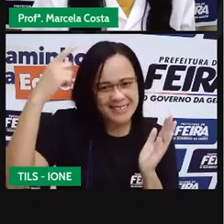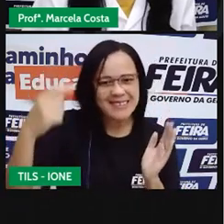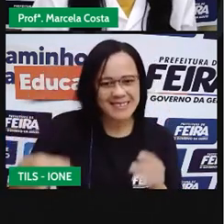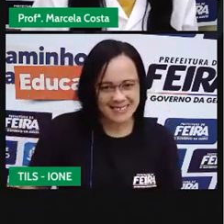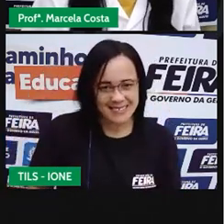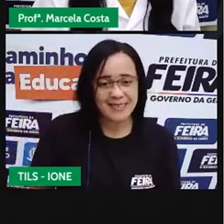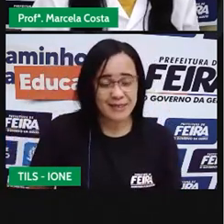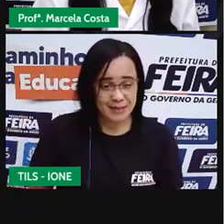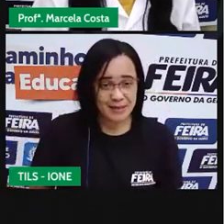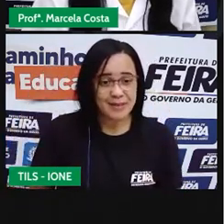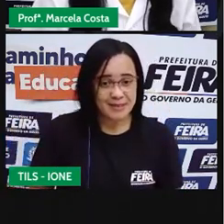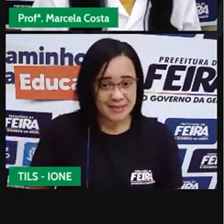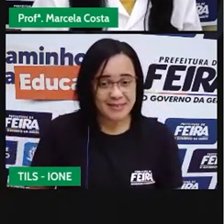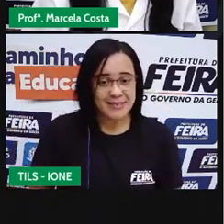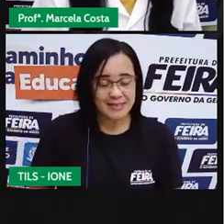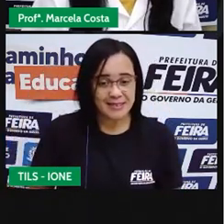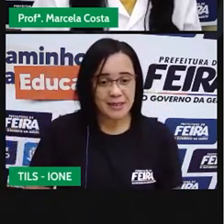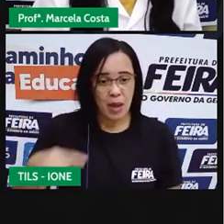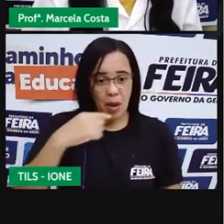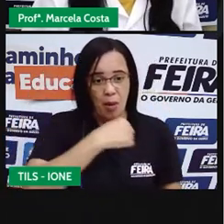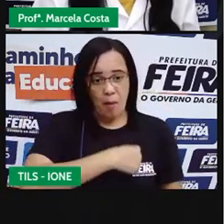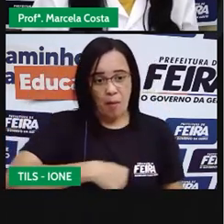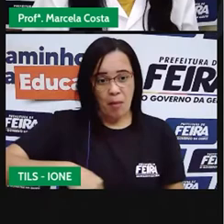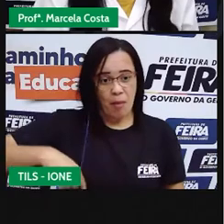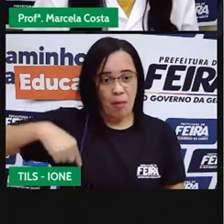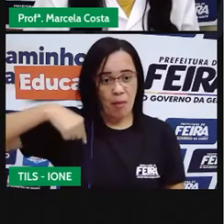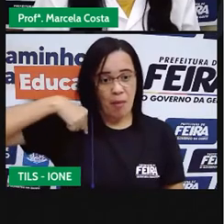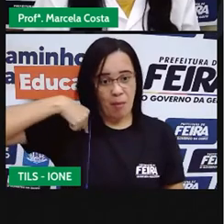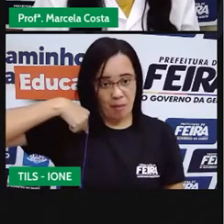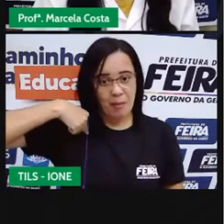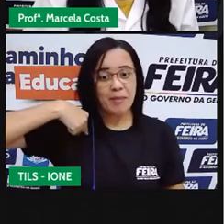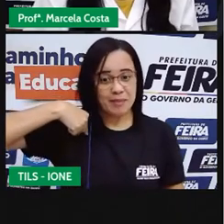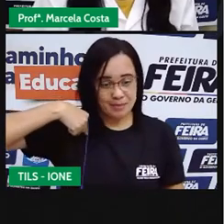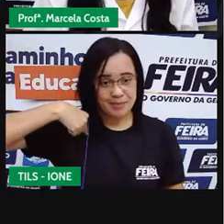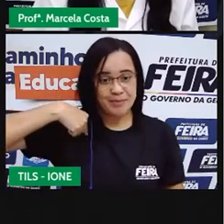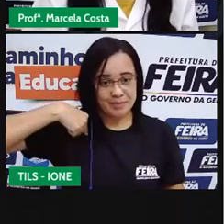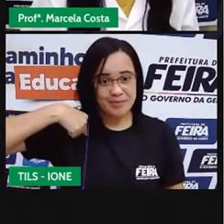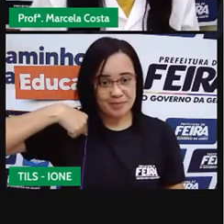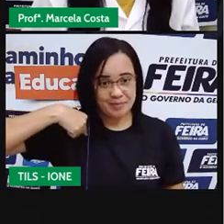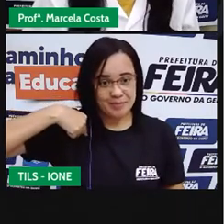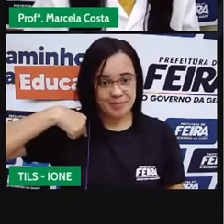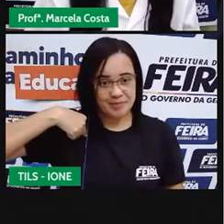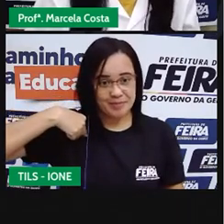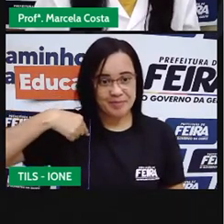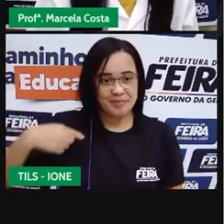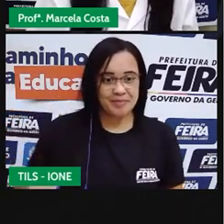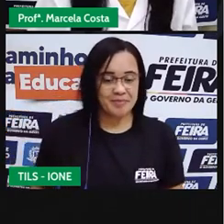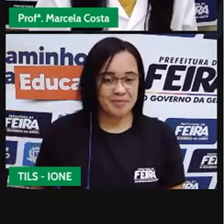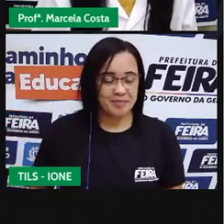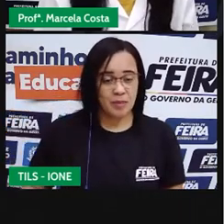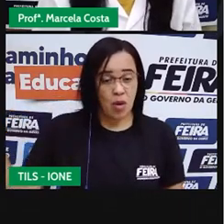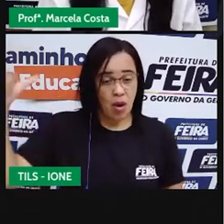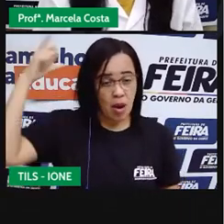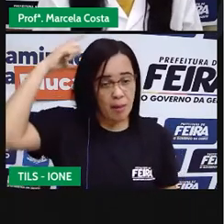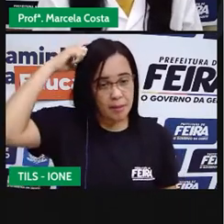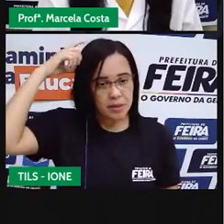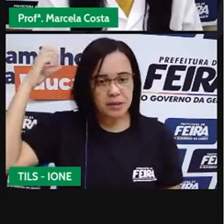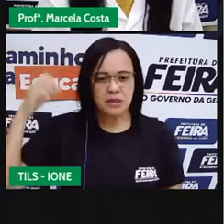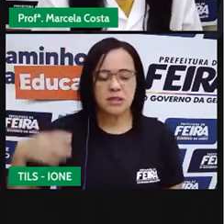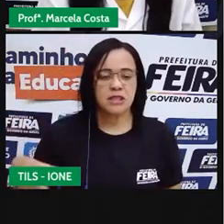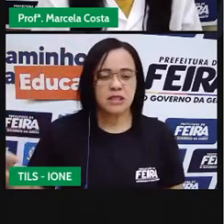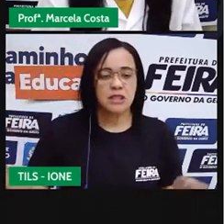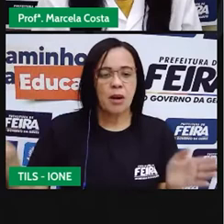E a princesa de cabelos loiros, tem também princesa de